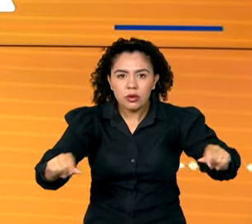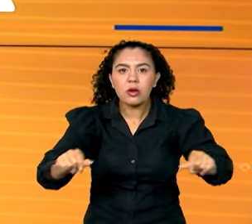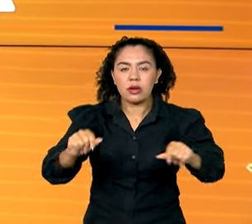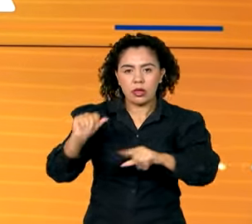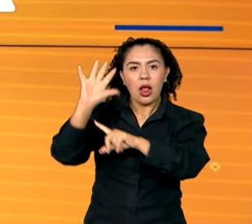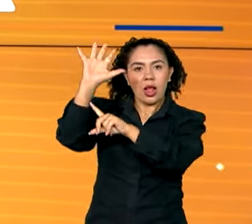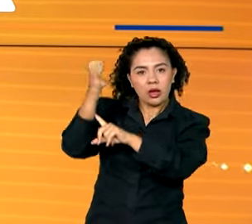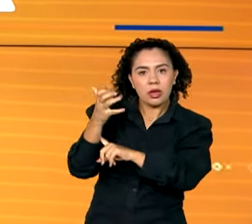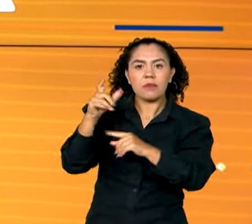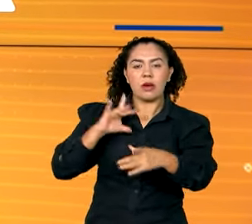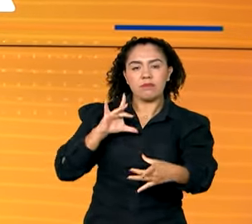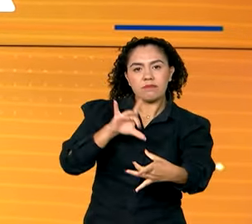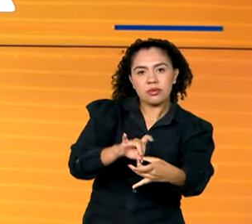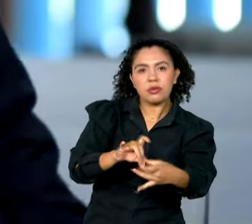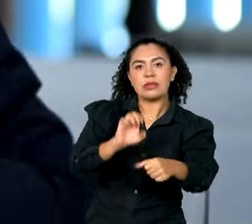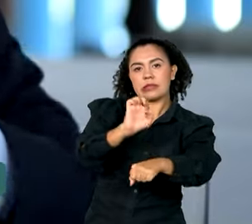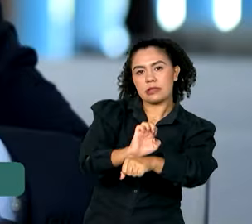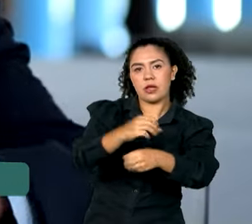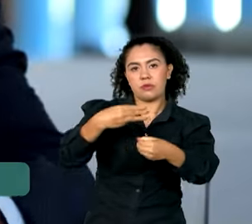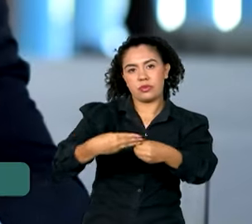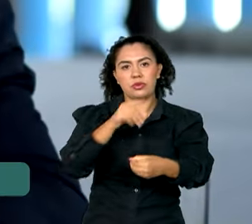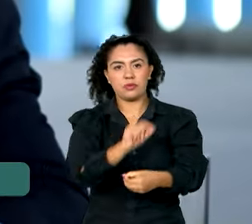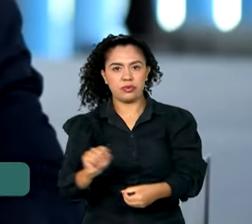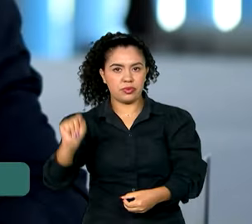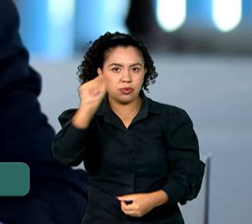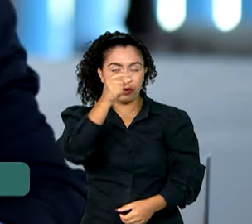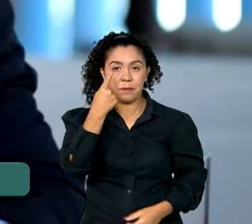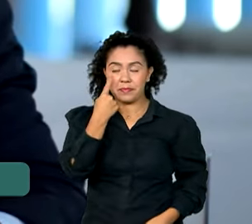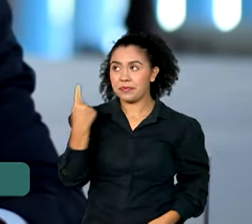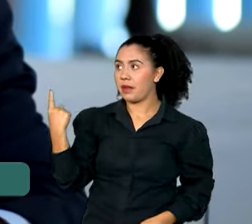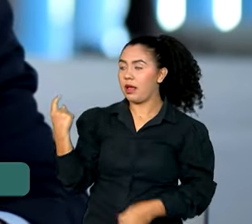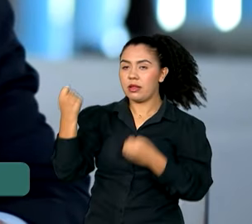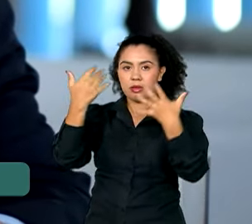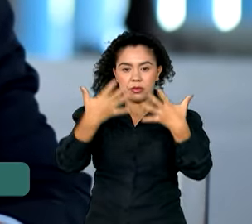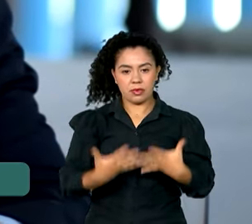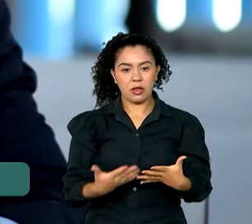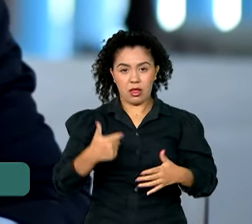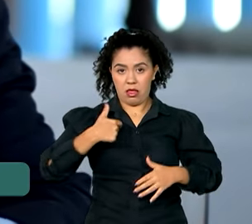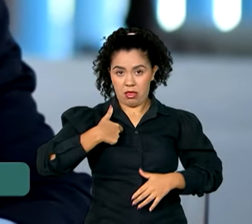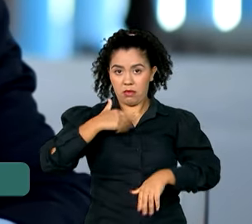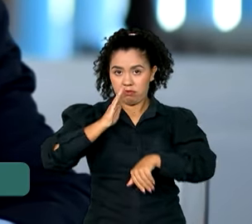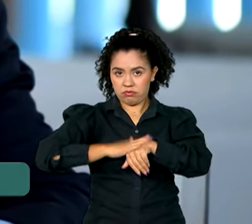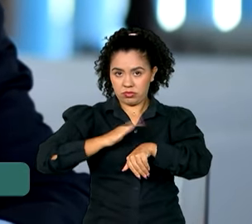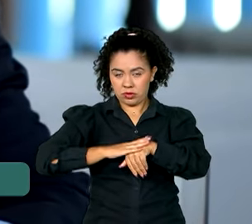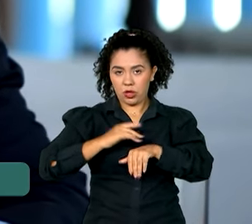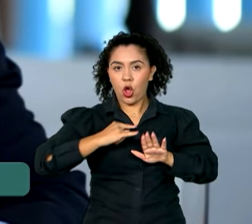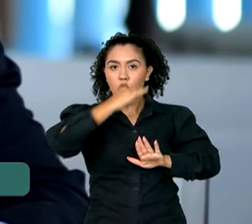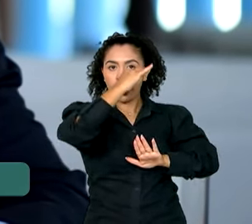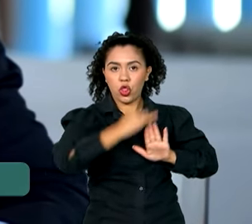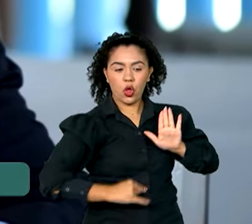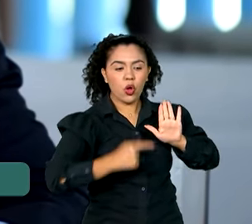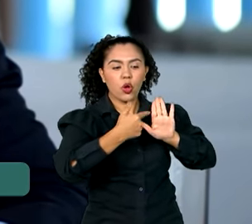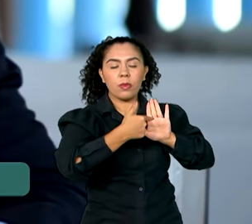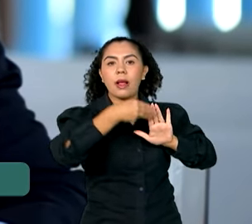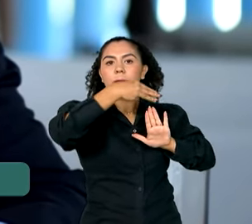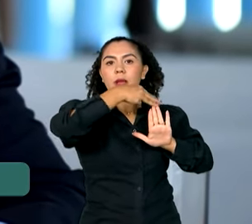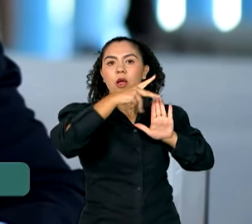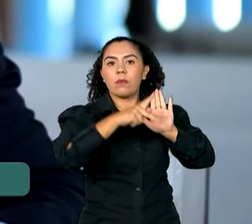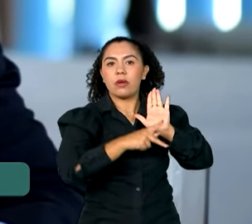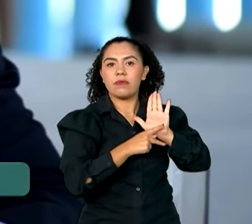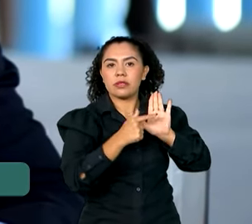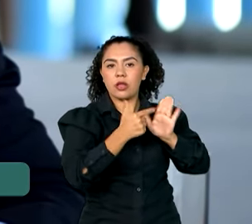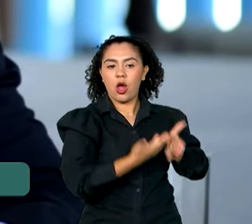estados e municípios. Eu vou encaminhar ao Congresso Nacional uma medida provisória